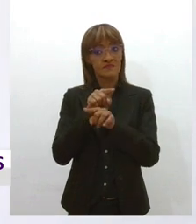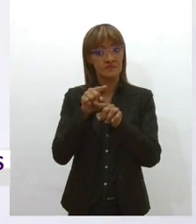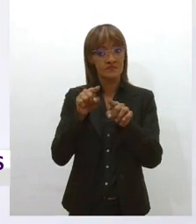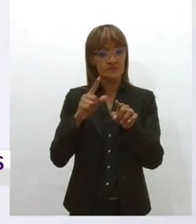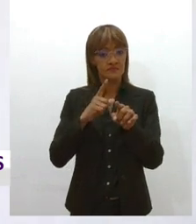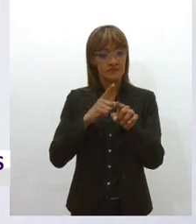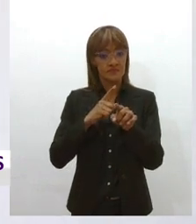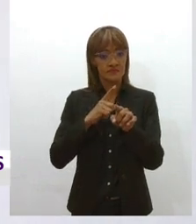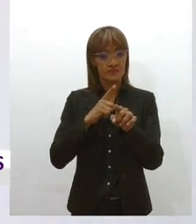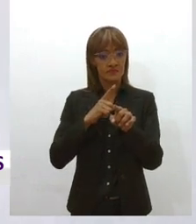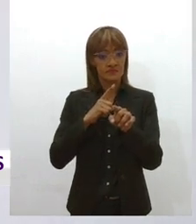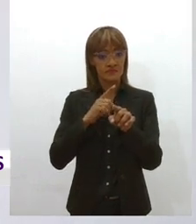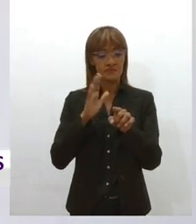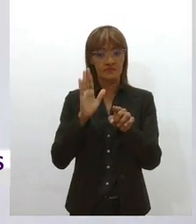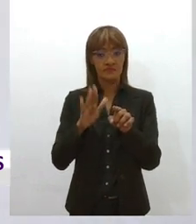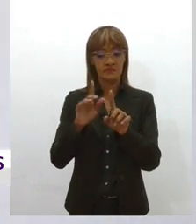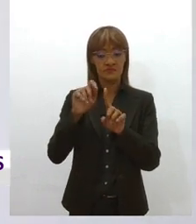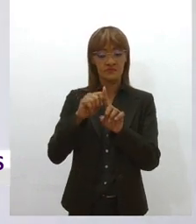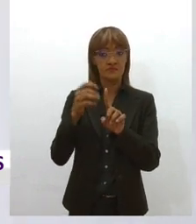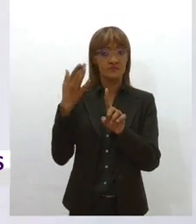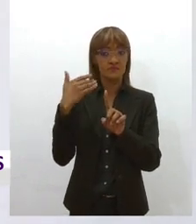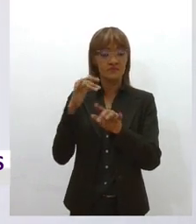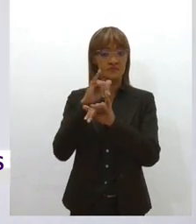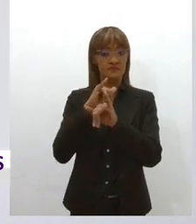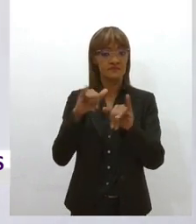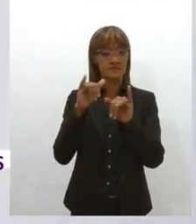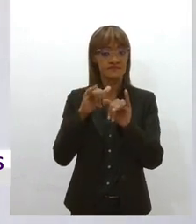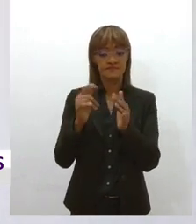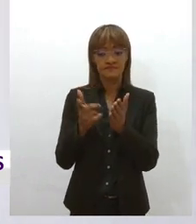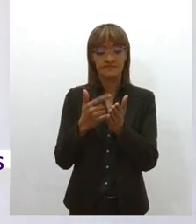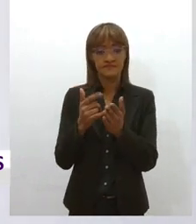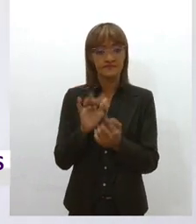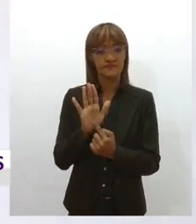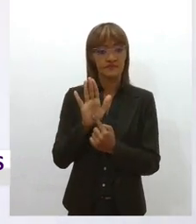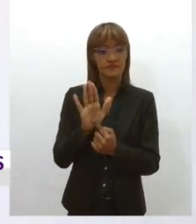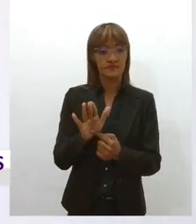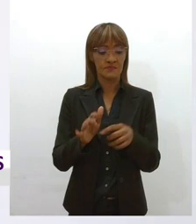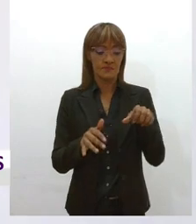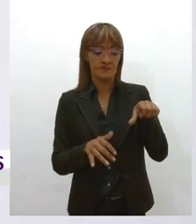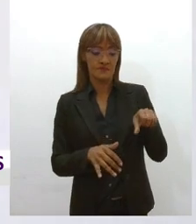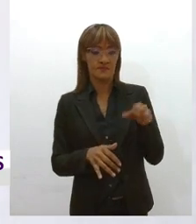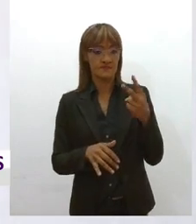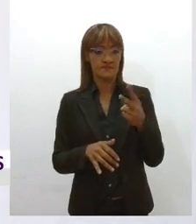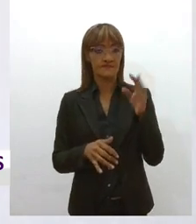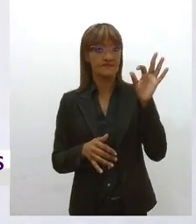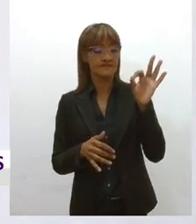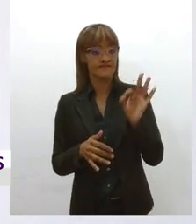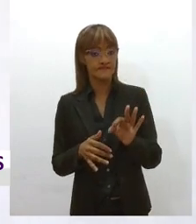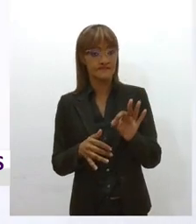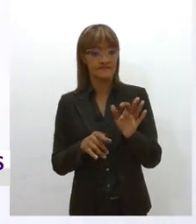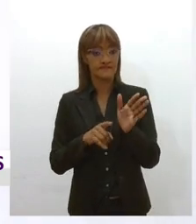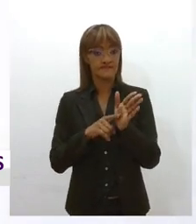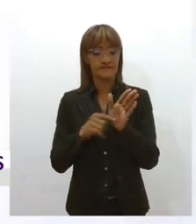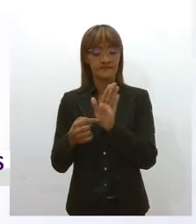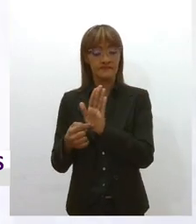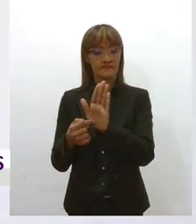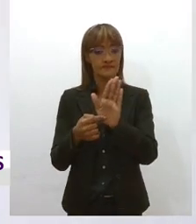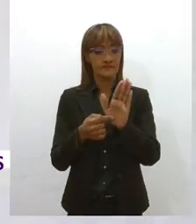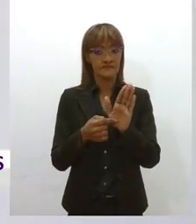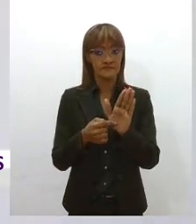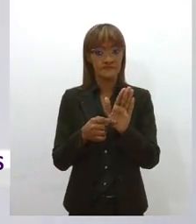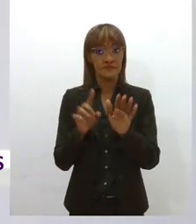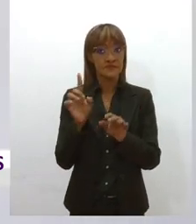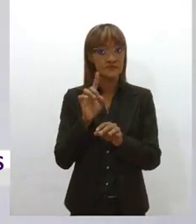nesse passado, ela identificou que 92% foi uma pesquisa por amostragem, não foi um censo,